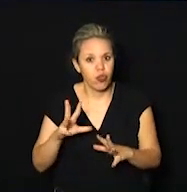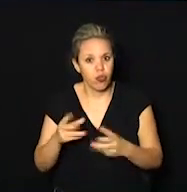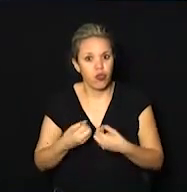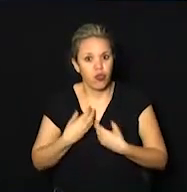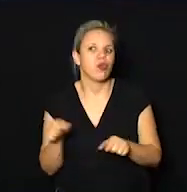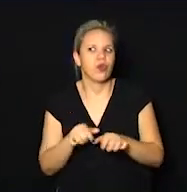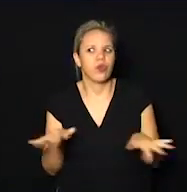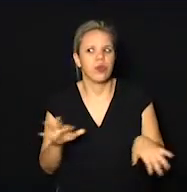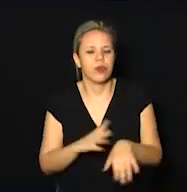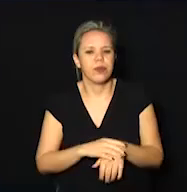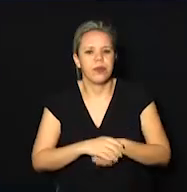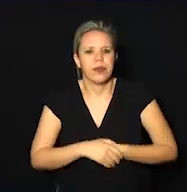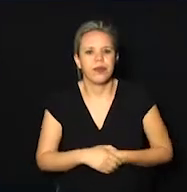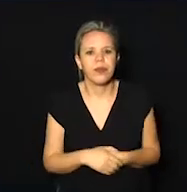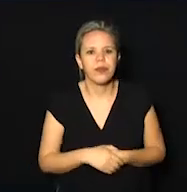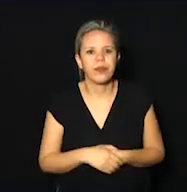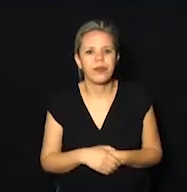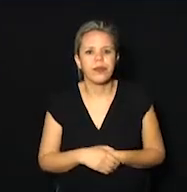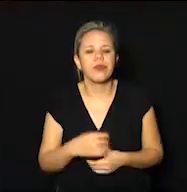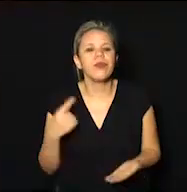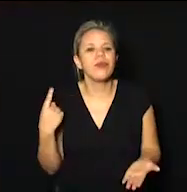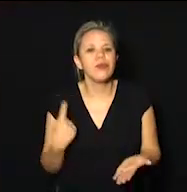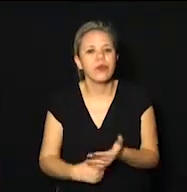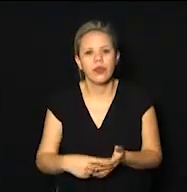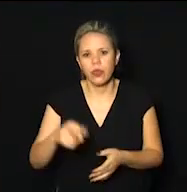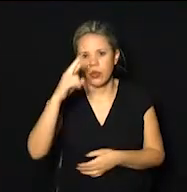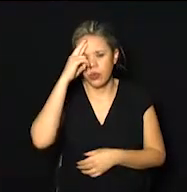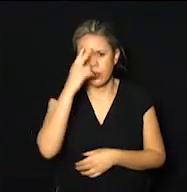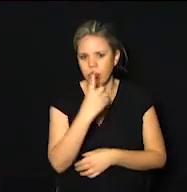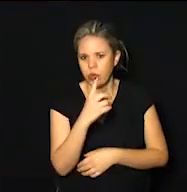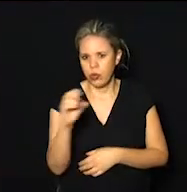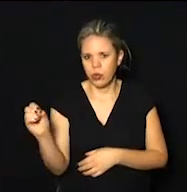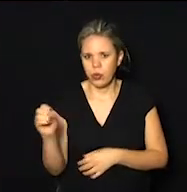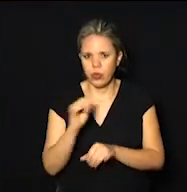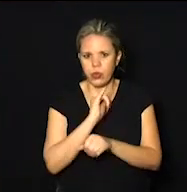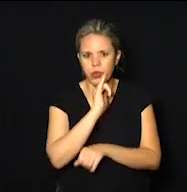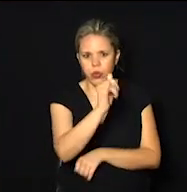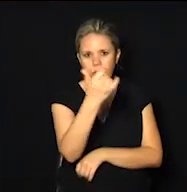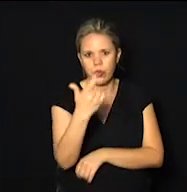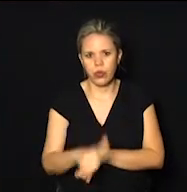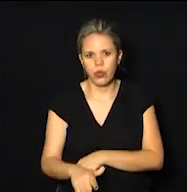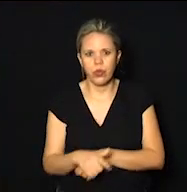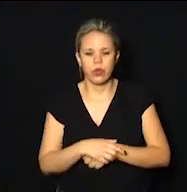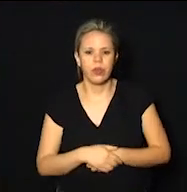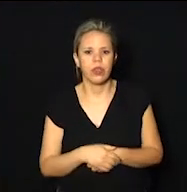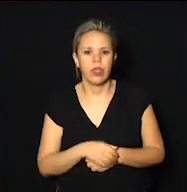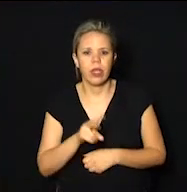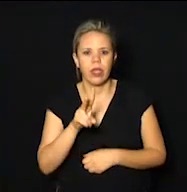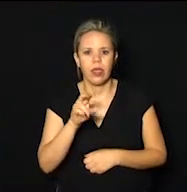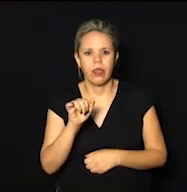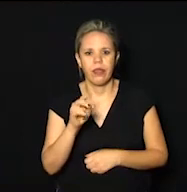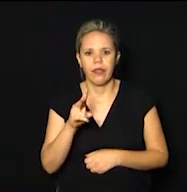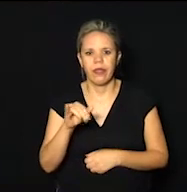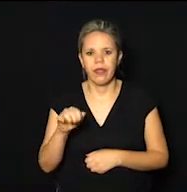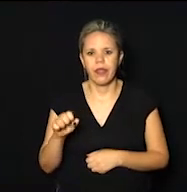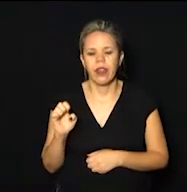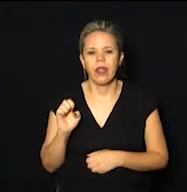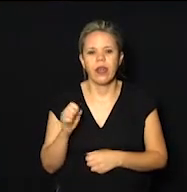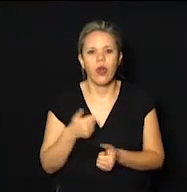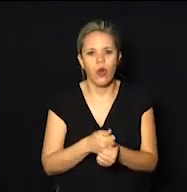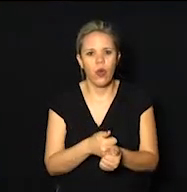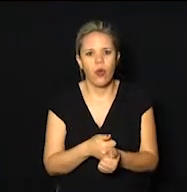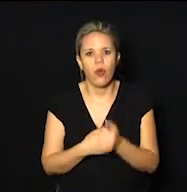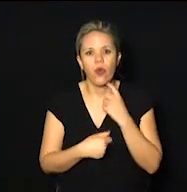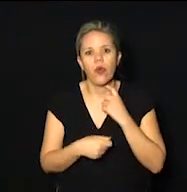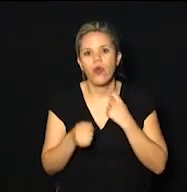informações. Como combinado, meio-dia e 10, vou acionar novamente a Viviane Novaes, que acompanhou